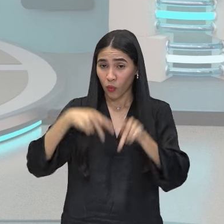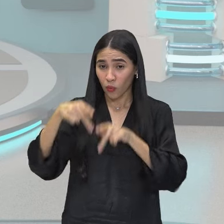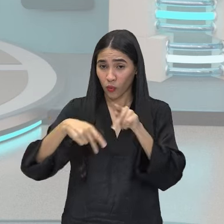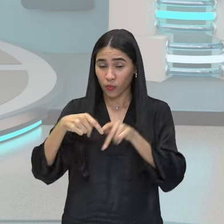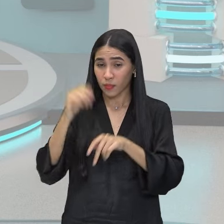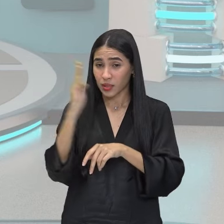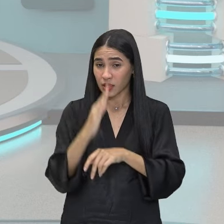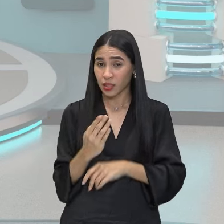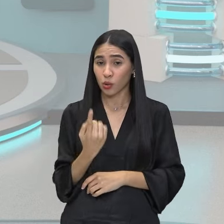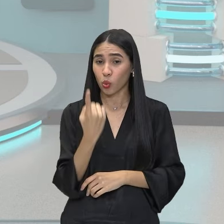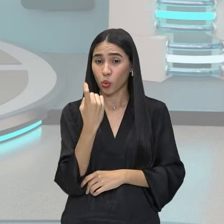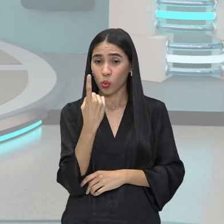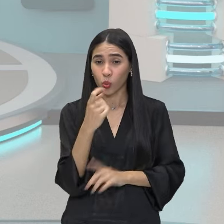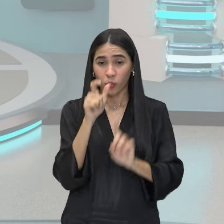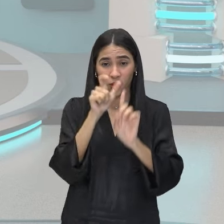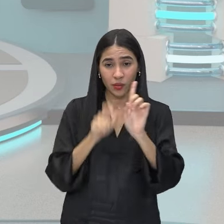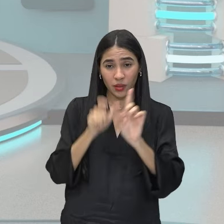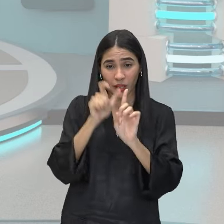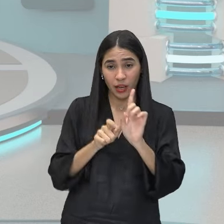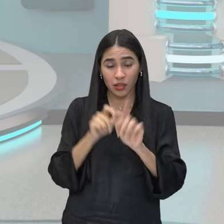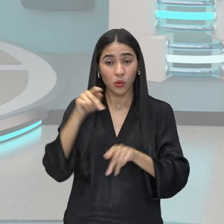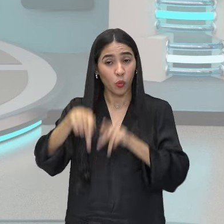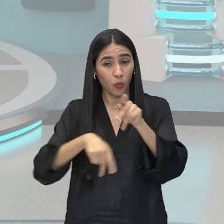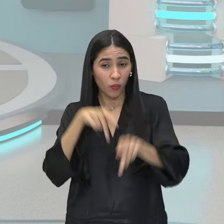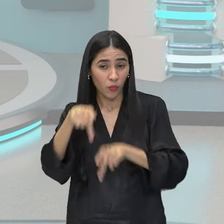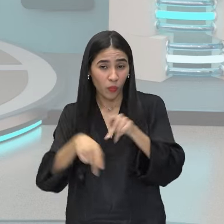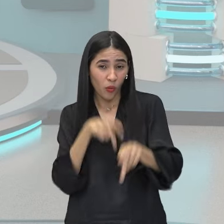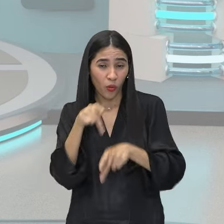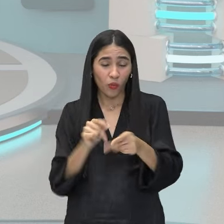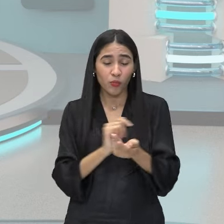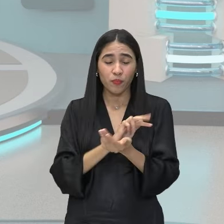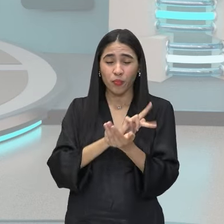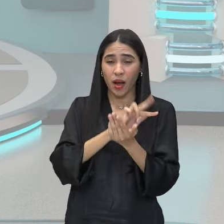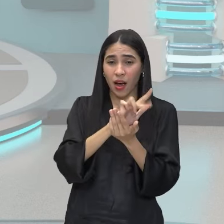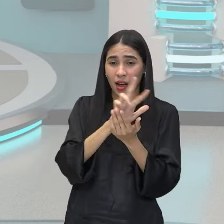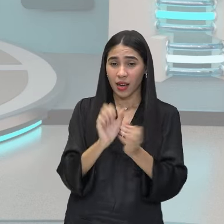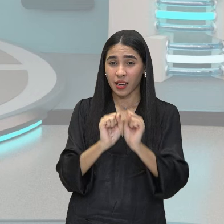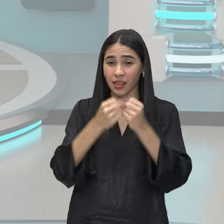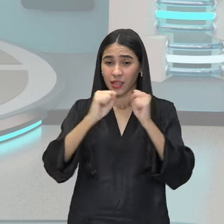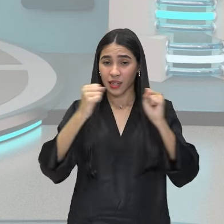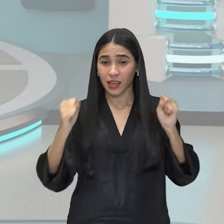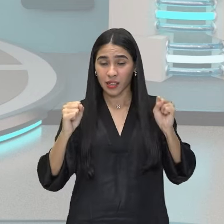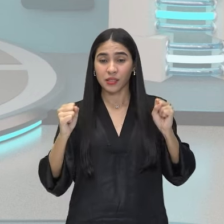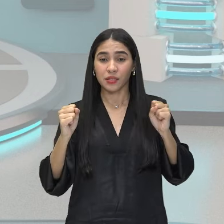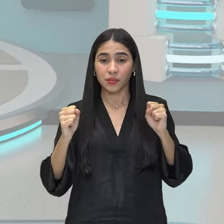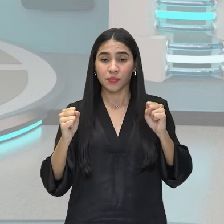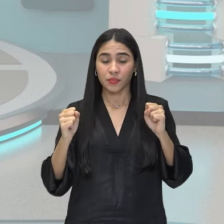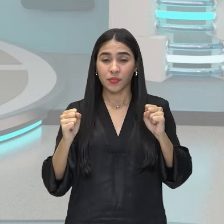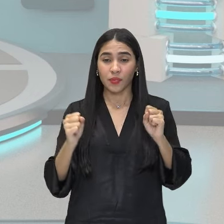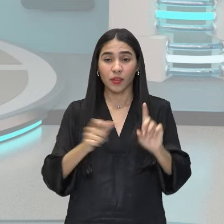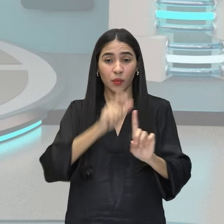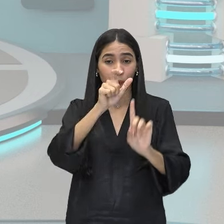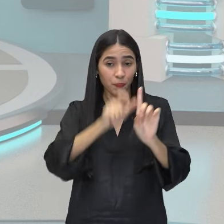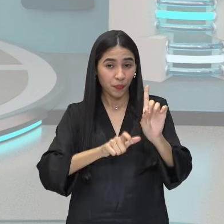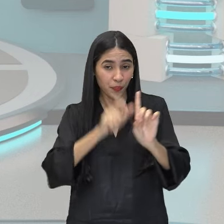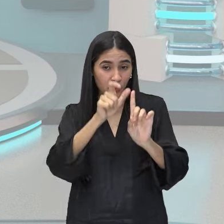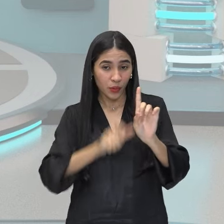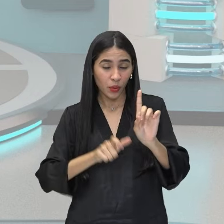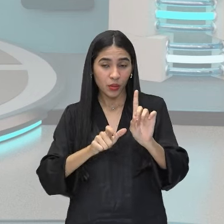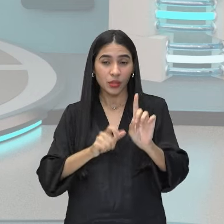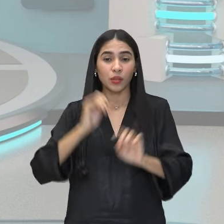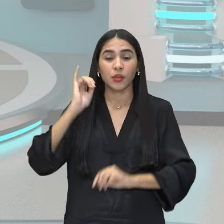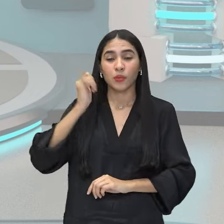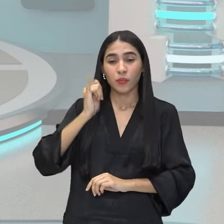única personagem. E esse povo, que é tão diverso, vai resultar em uma personagem e numa